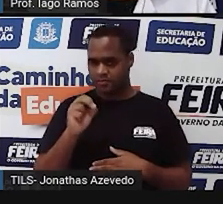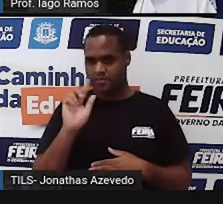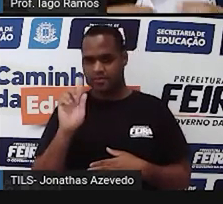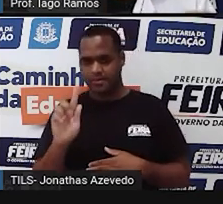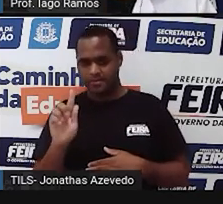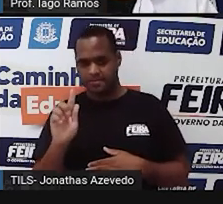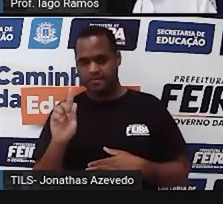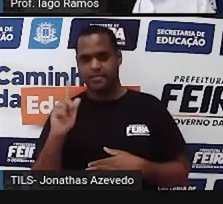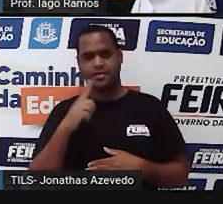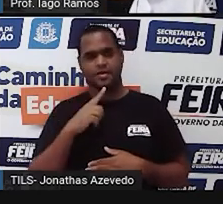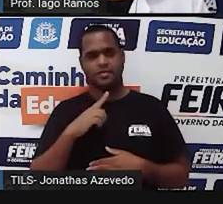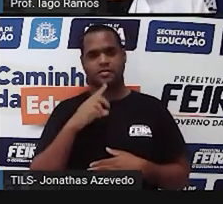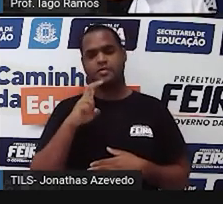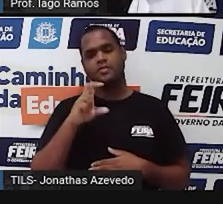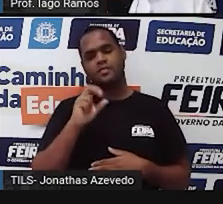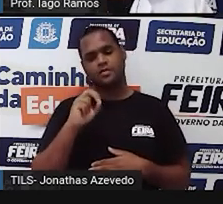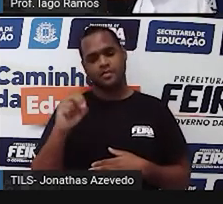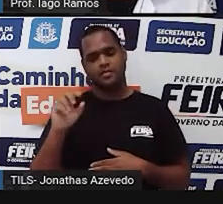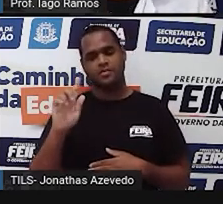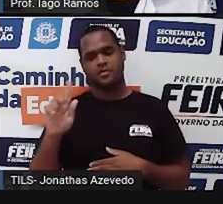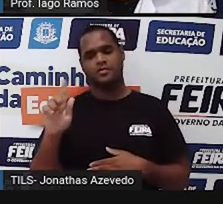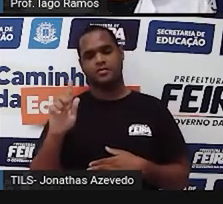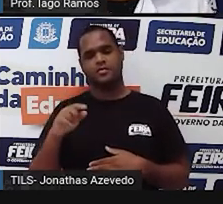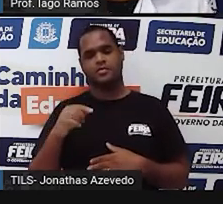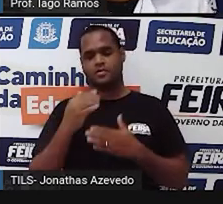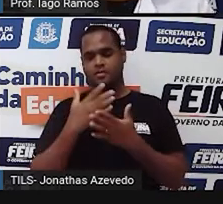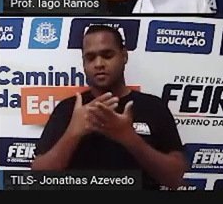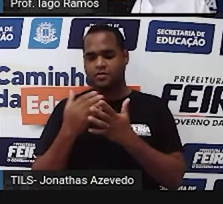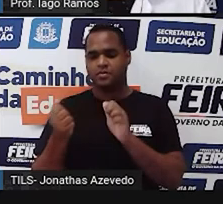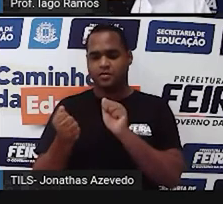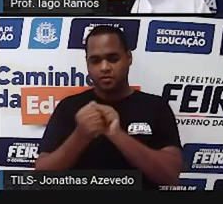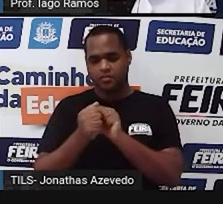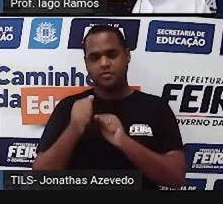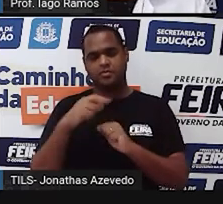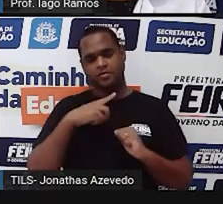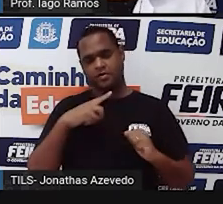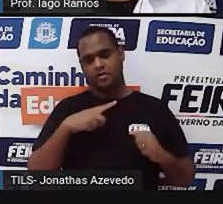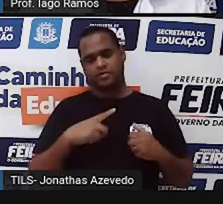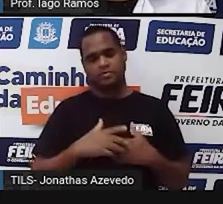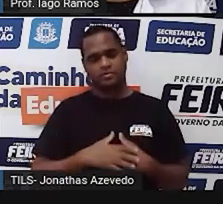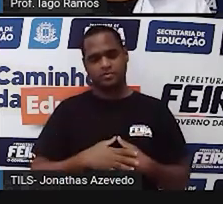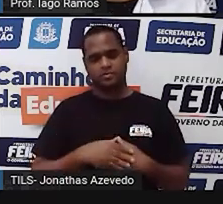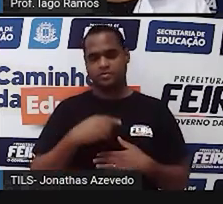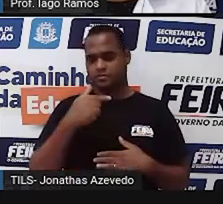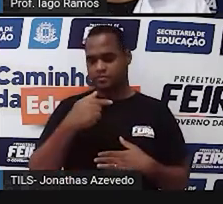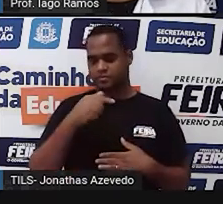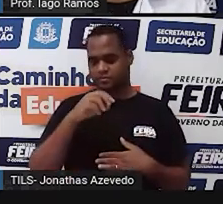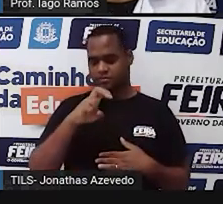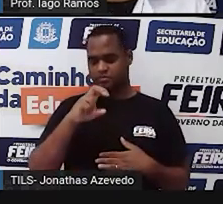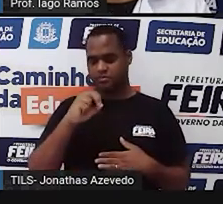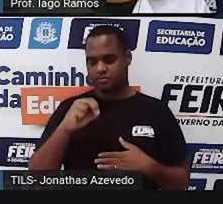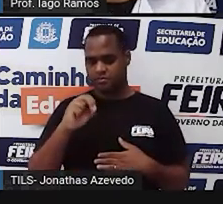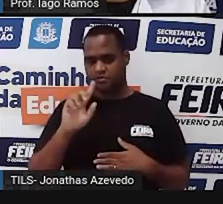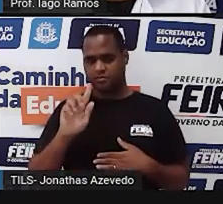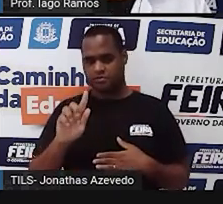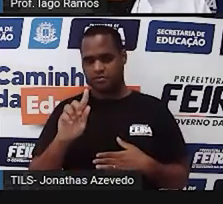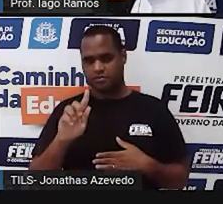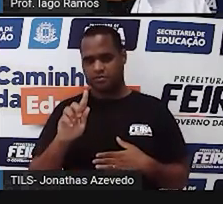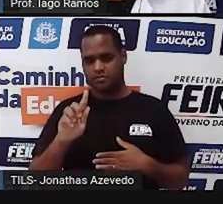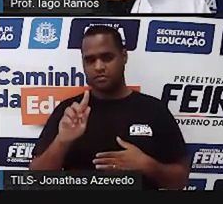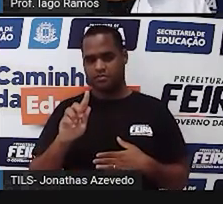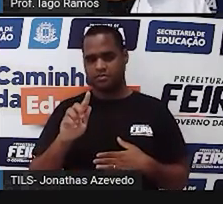e 500 gramas. Juntando eles dois, né, isso vai dar 750 gramas,